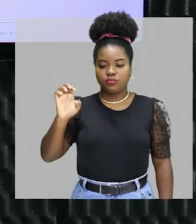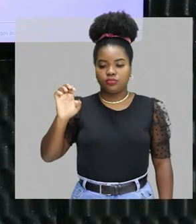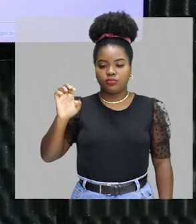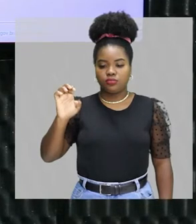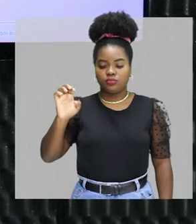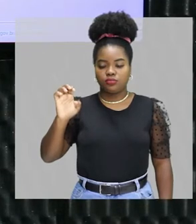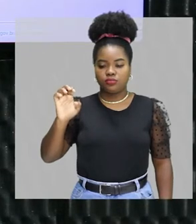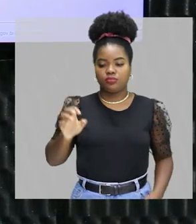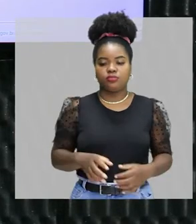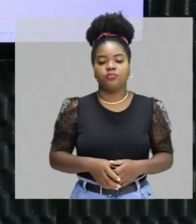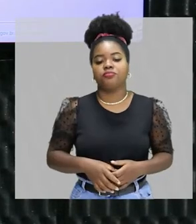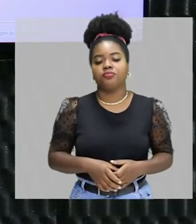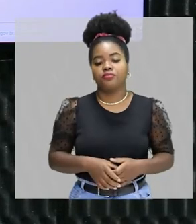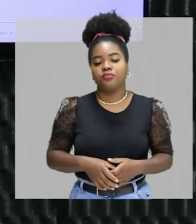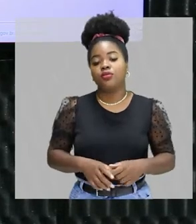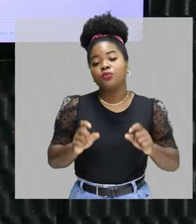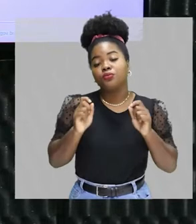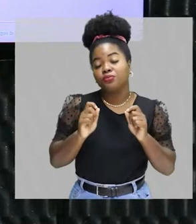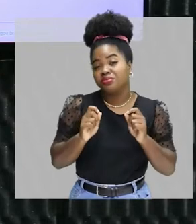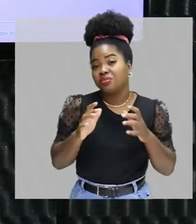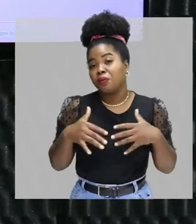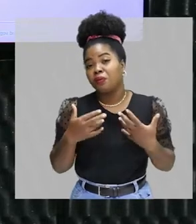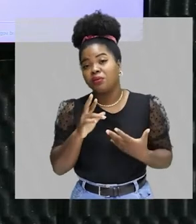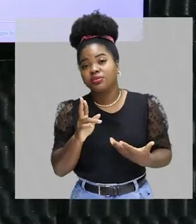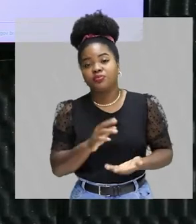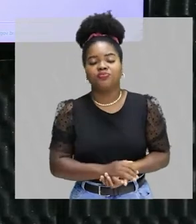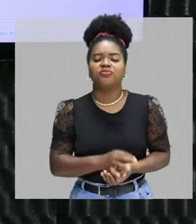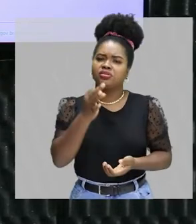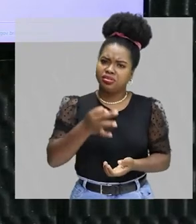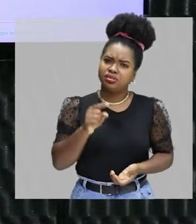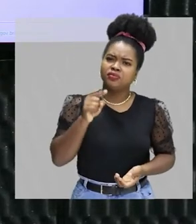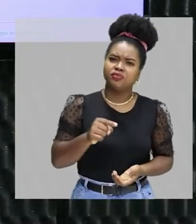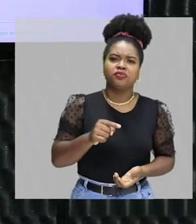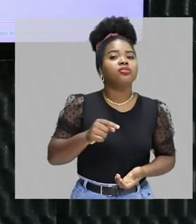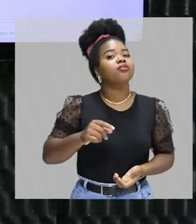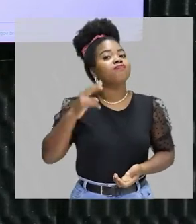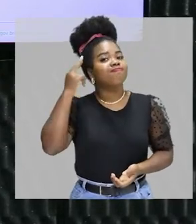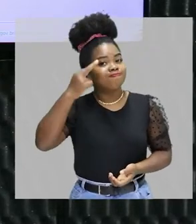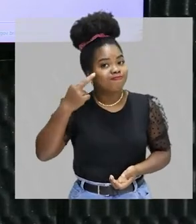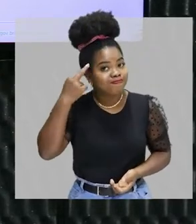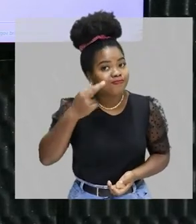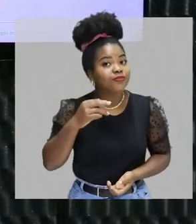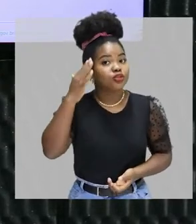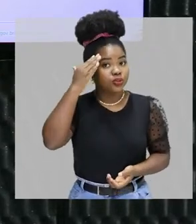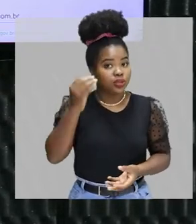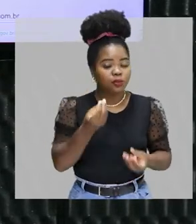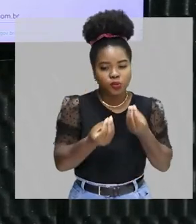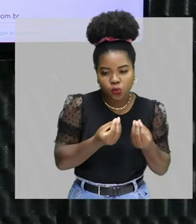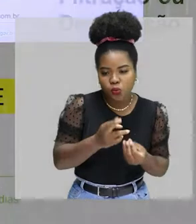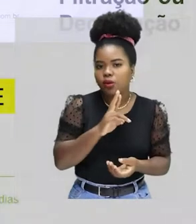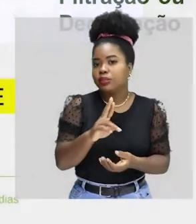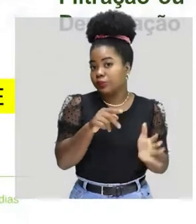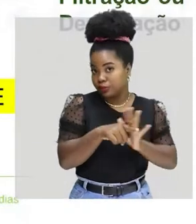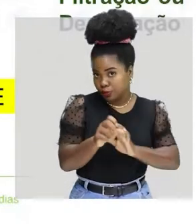adequado. Turminha, o que fazer? Tenho certeza que você já tem uma noção. Então, vamos à